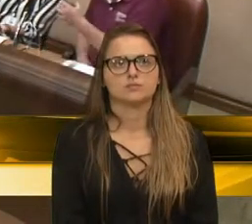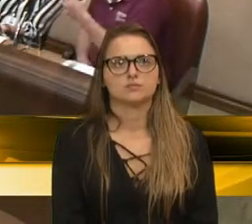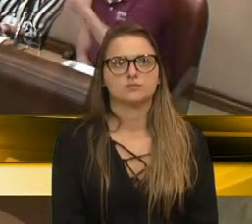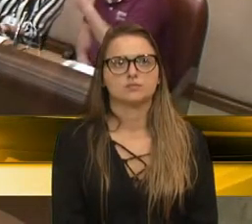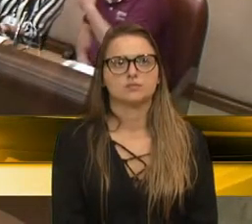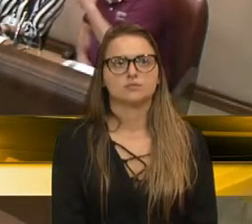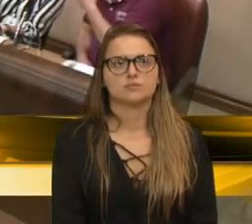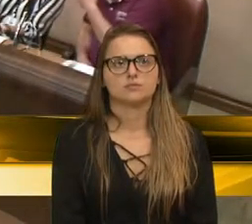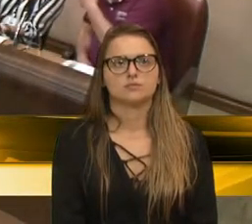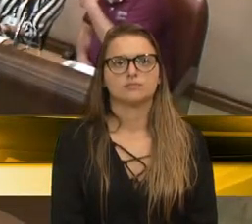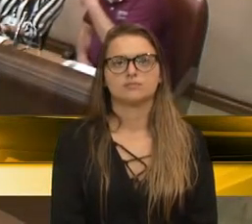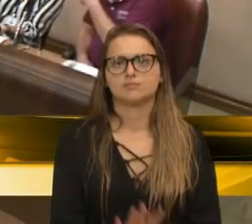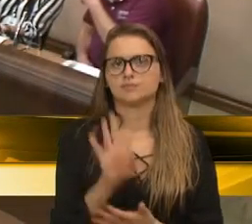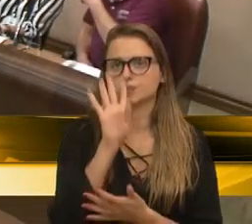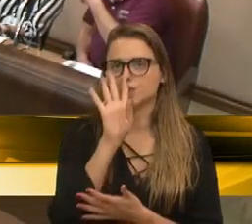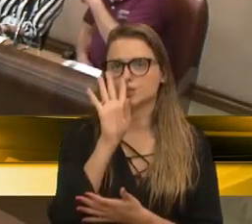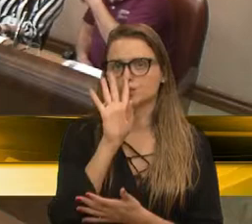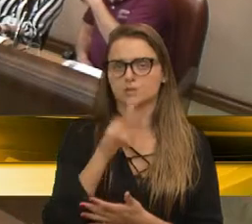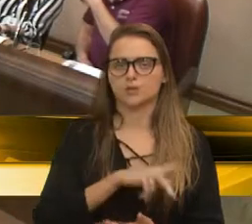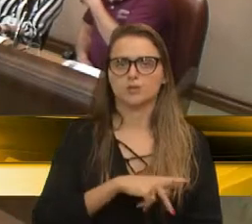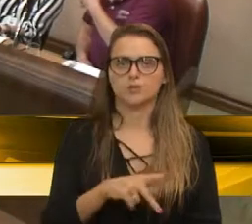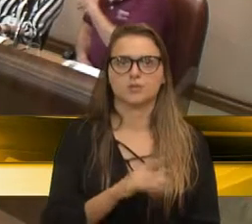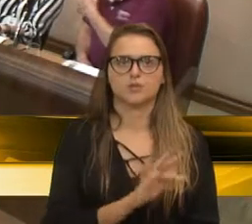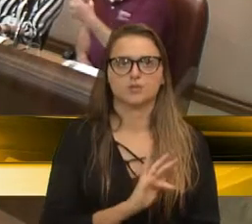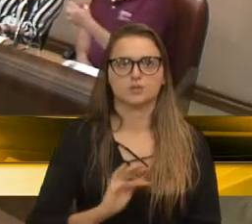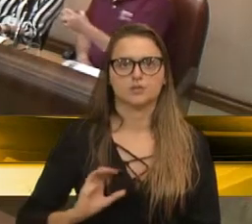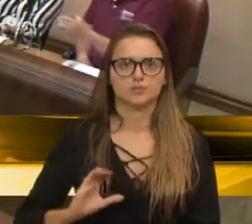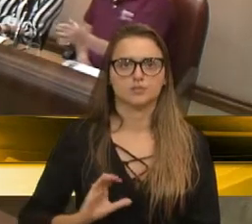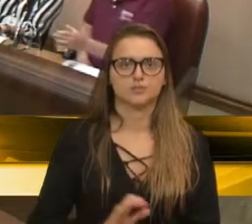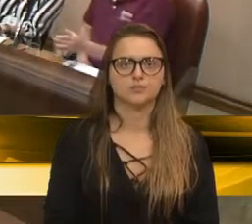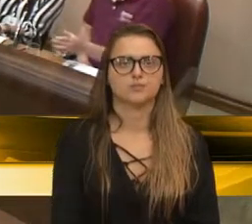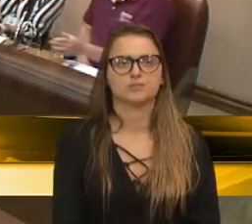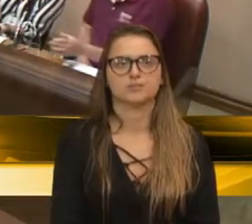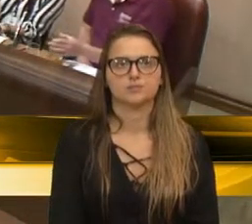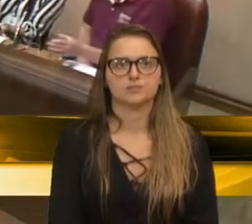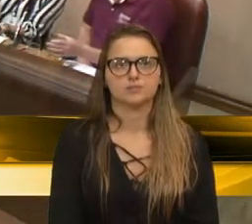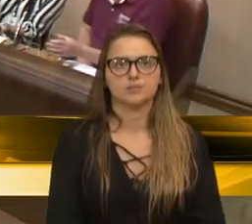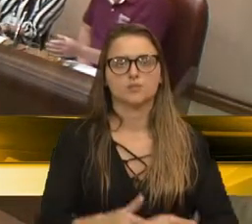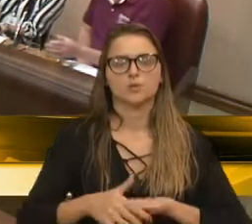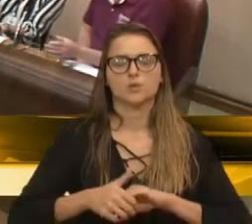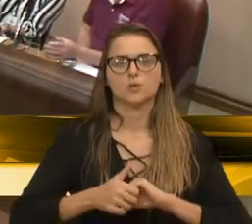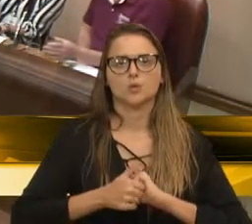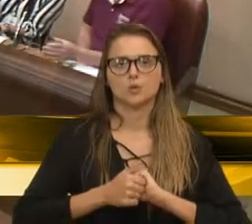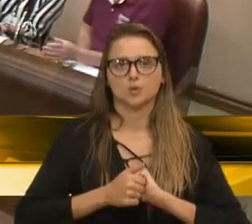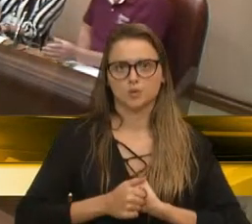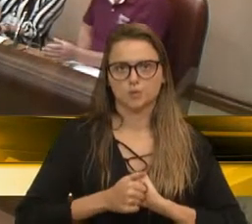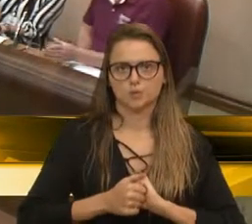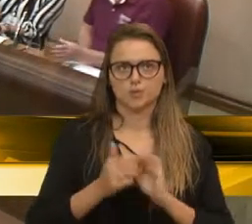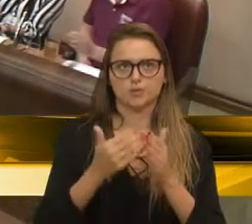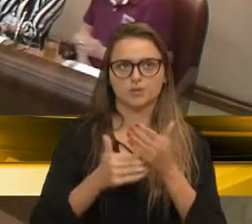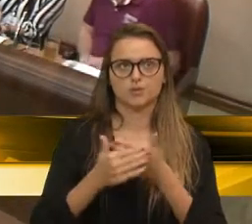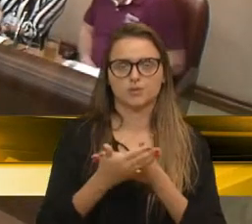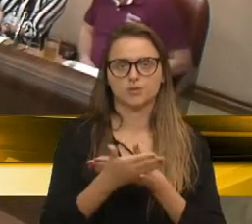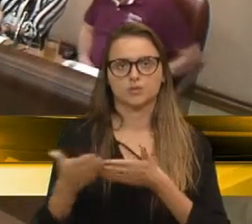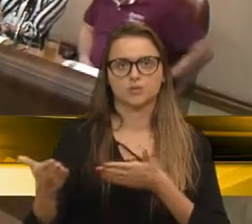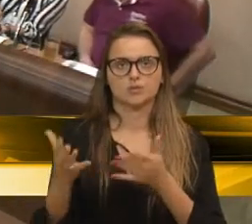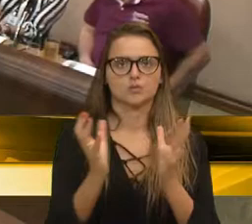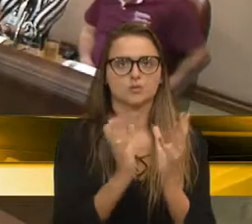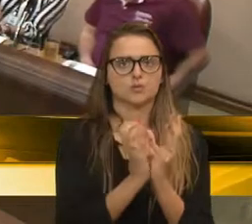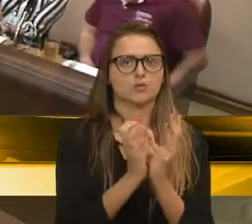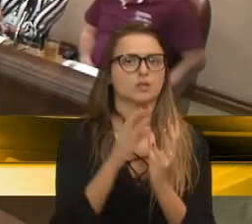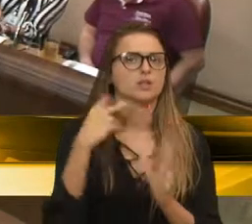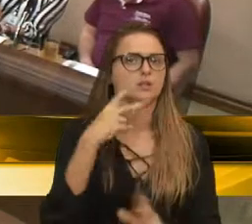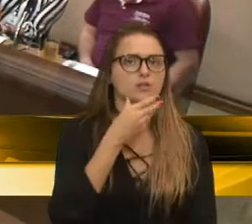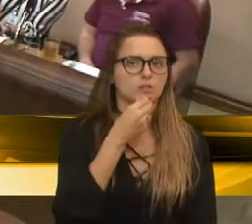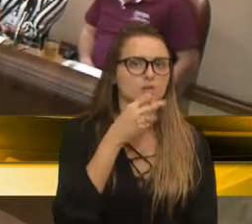Ilustre presidente Flávio Cassina, minha saudação aos nobres colegas vereadores e